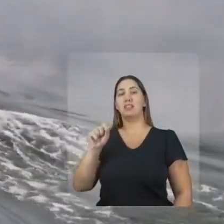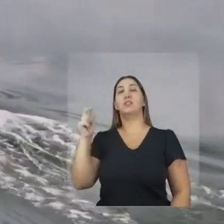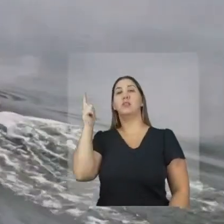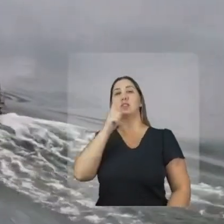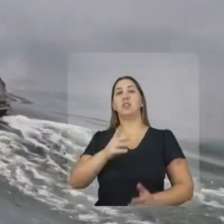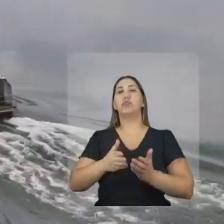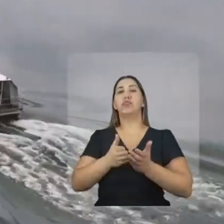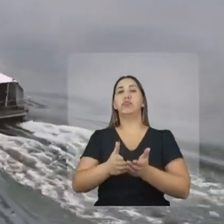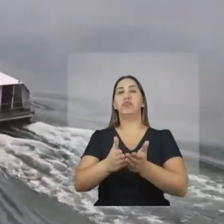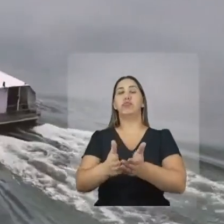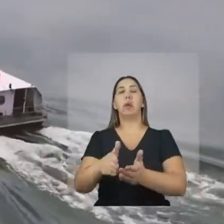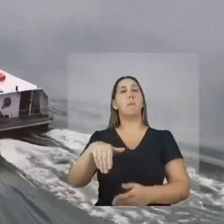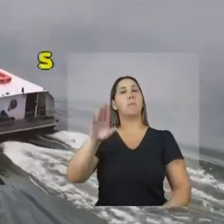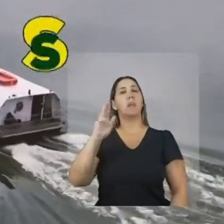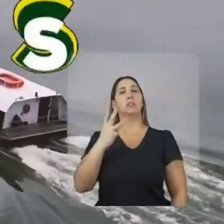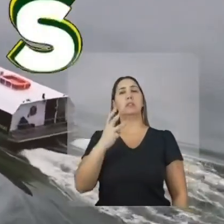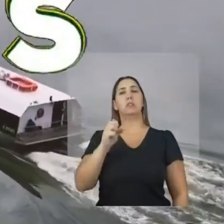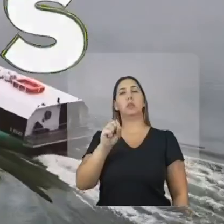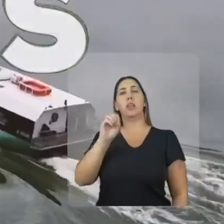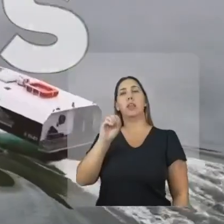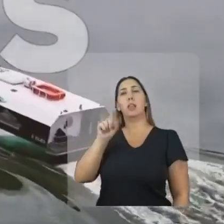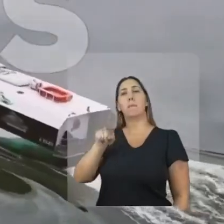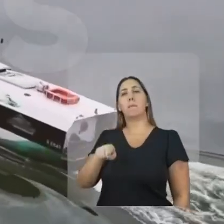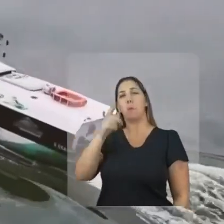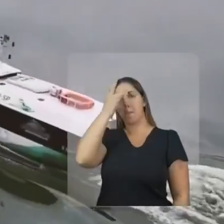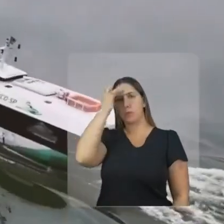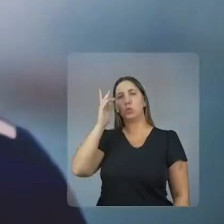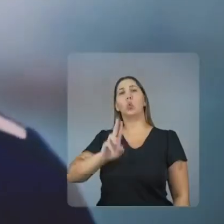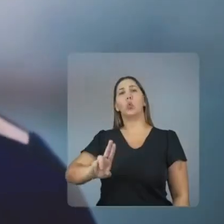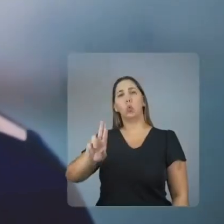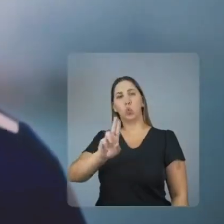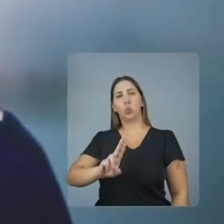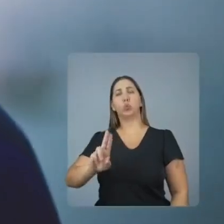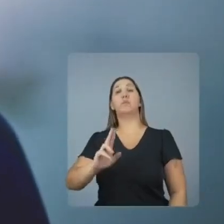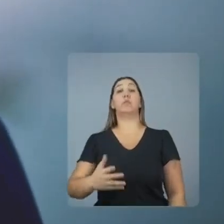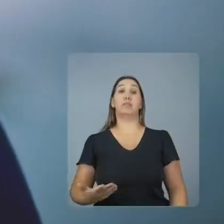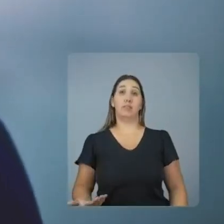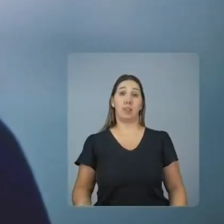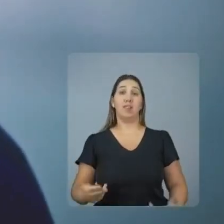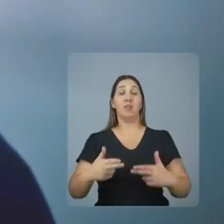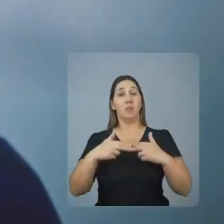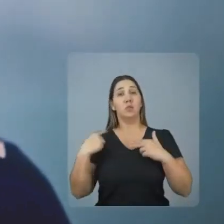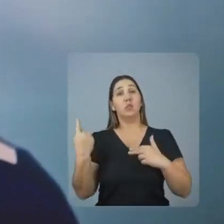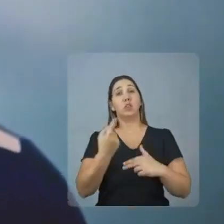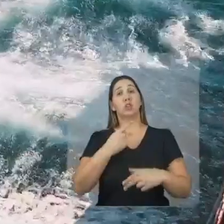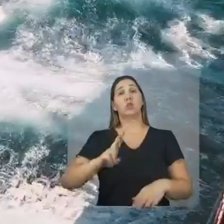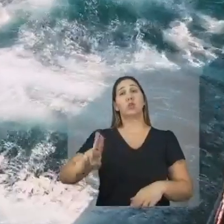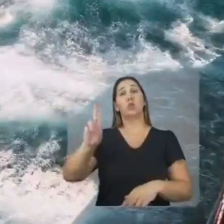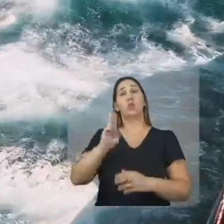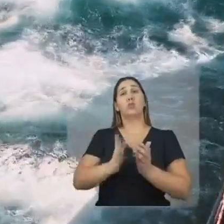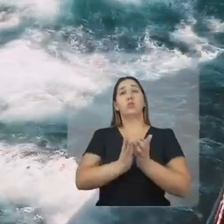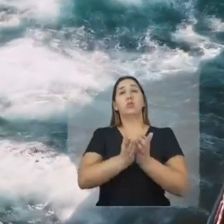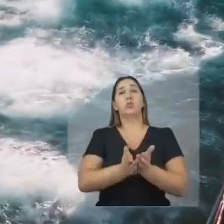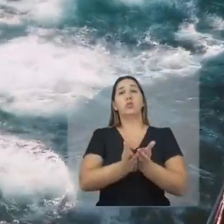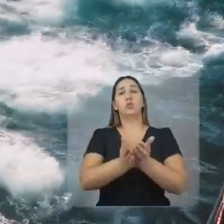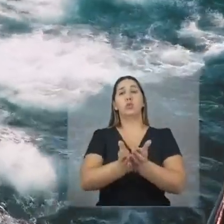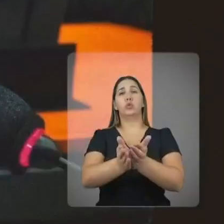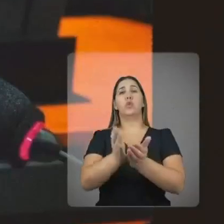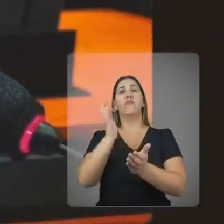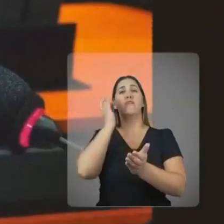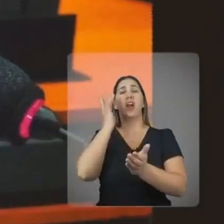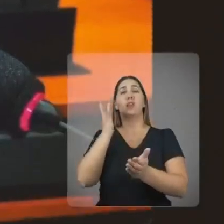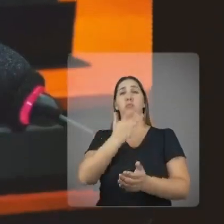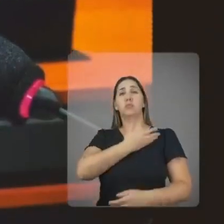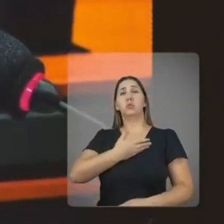beneficiando mais de 380 mil pessoas. O transporte hidroviário vai ser uma das minhas prioridades. Em